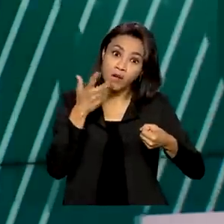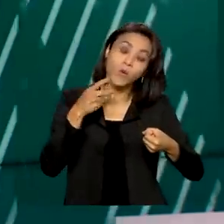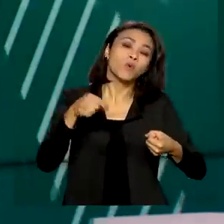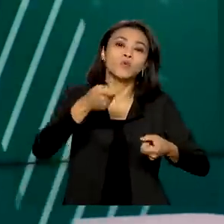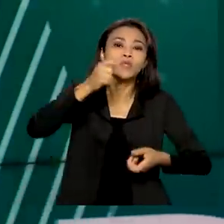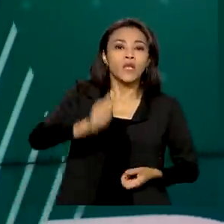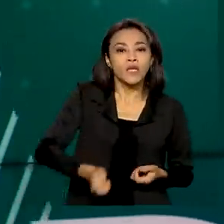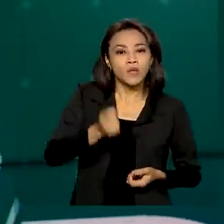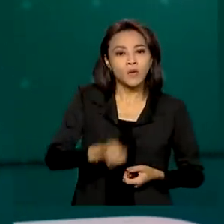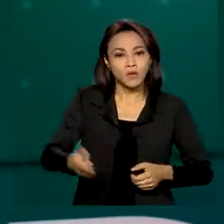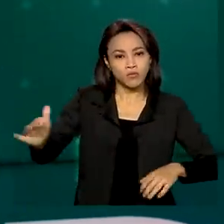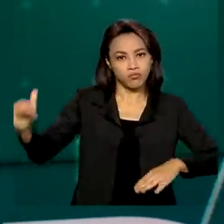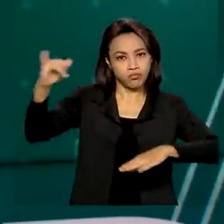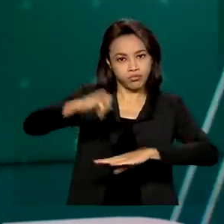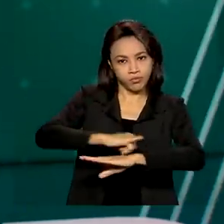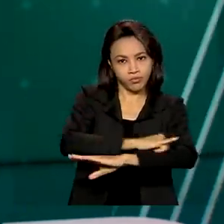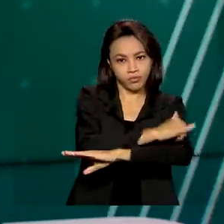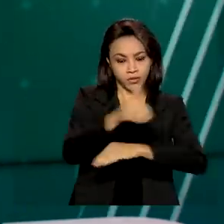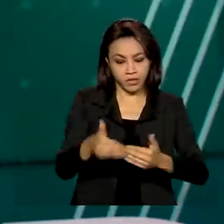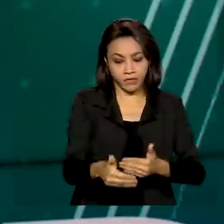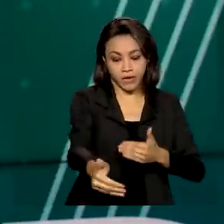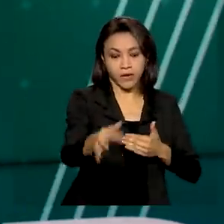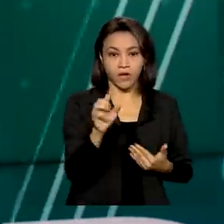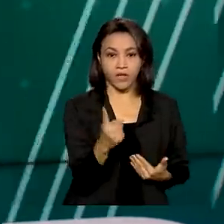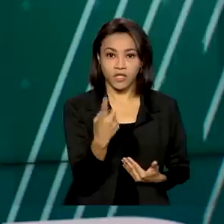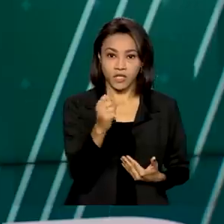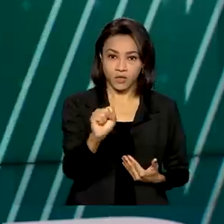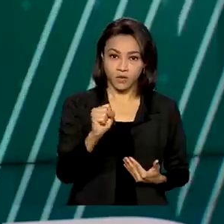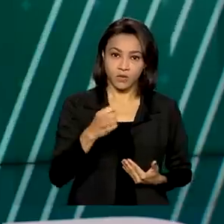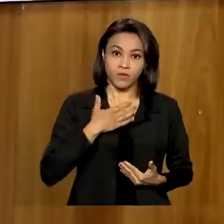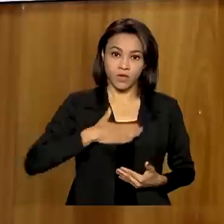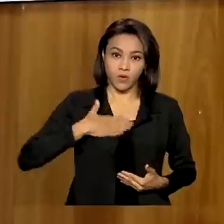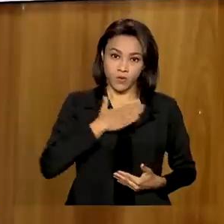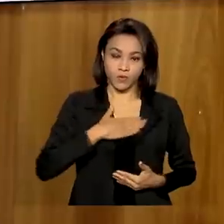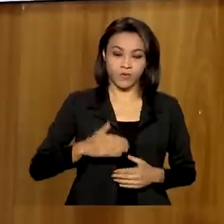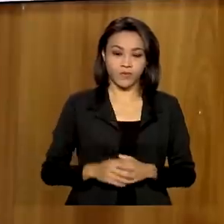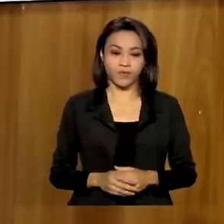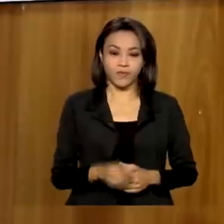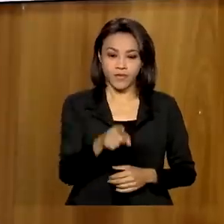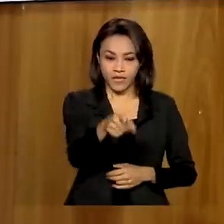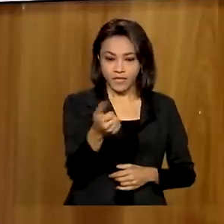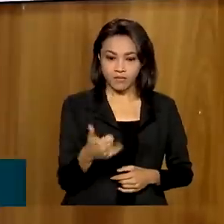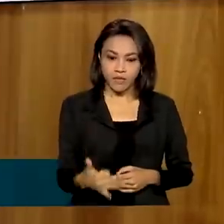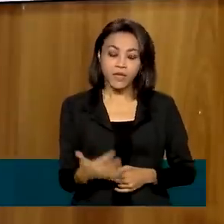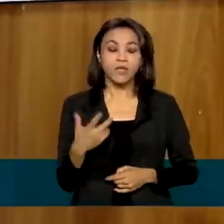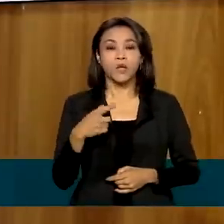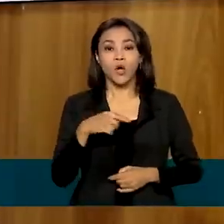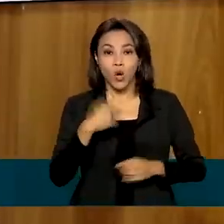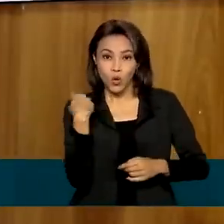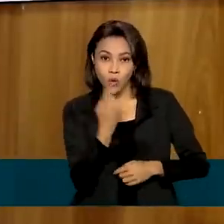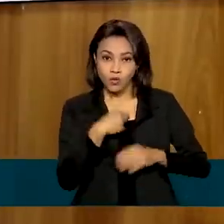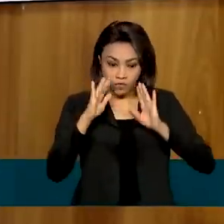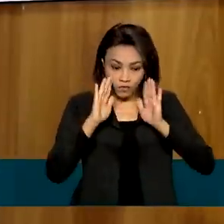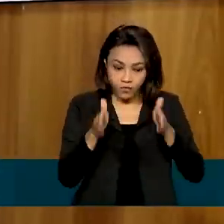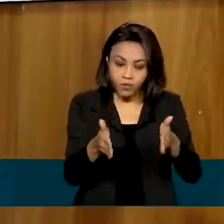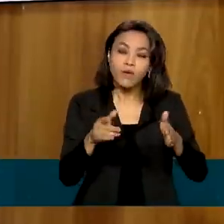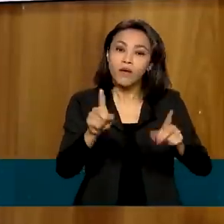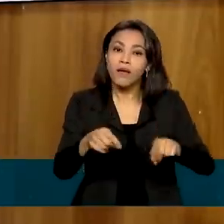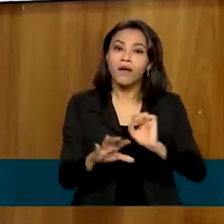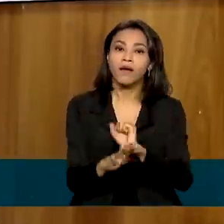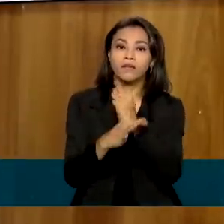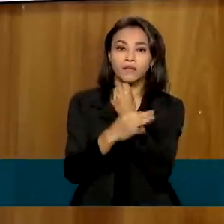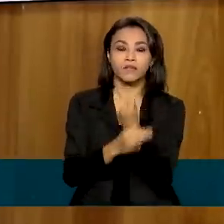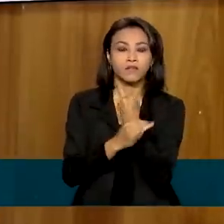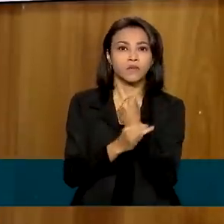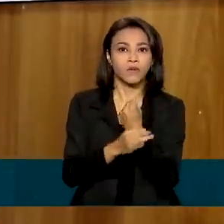aeroportos, que vai ocorrer no dia 18 de agosto. O foco nosso é atrair o investimento e garantir o investimento nesses